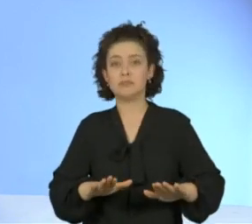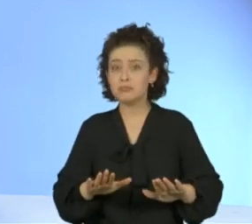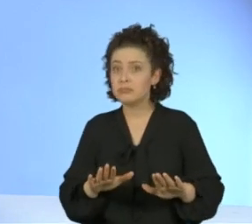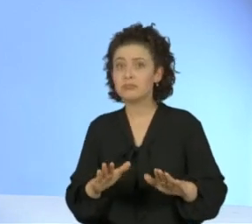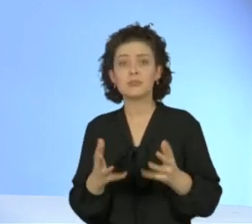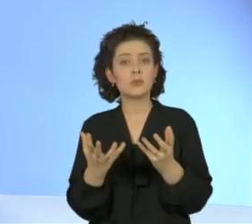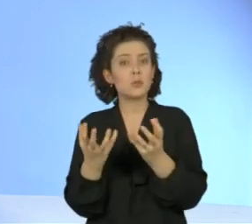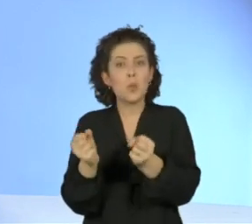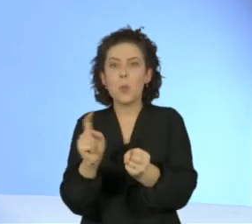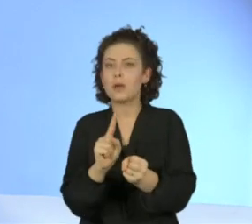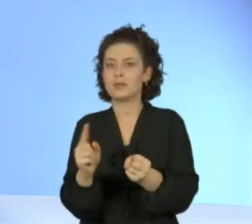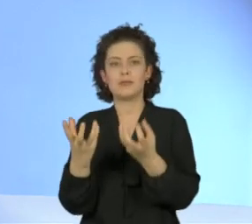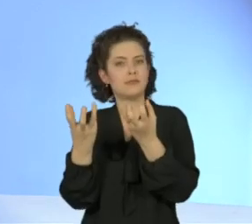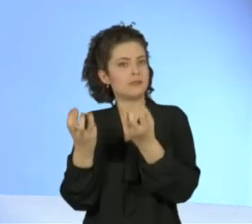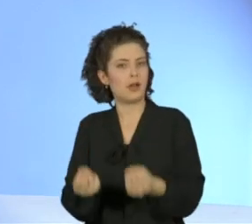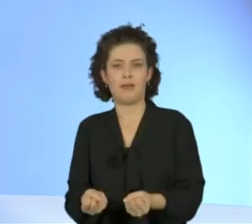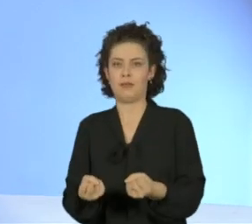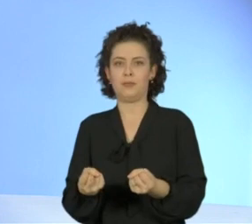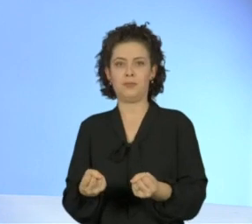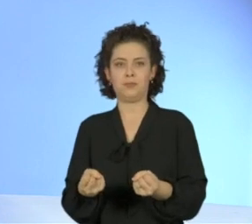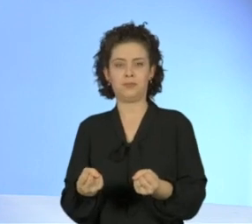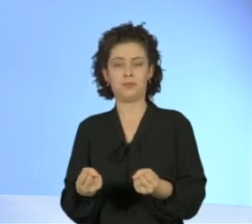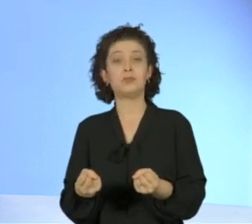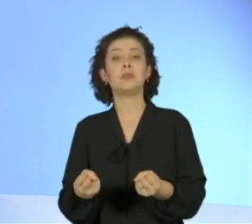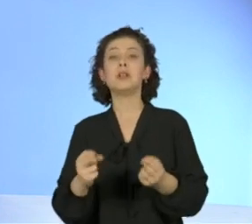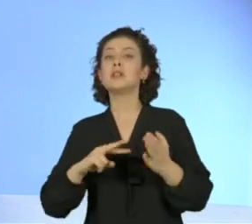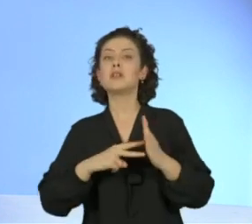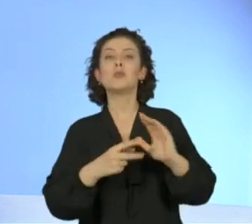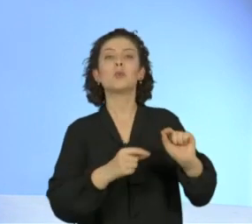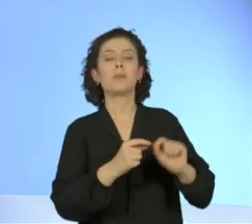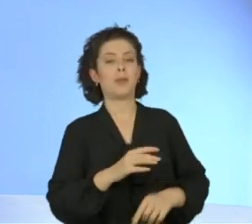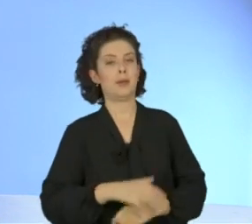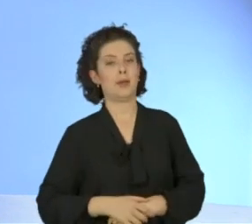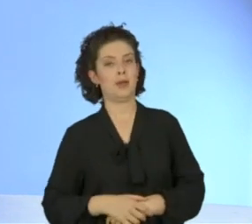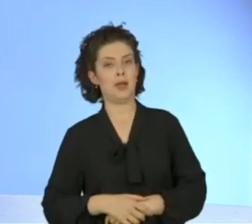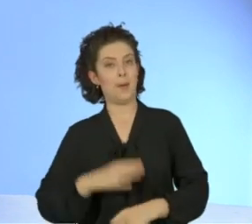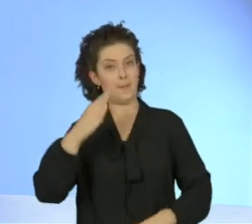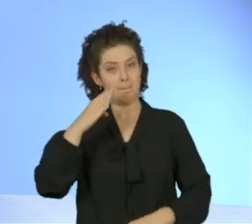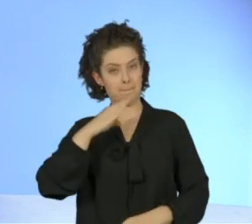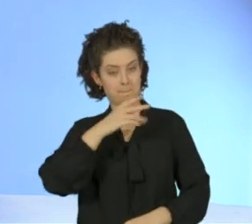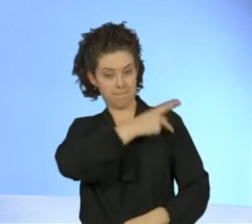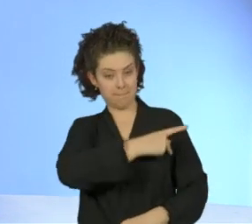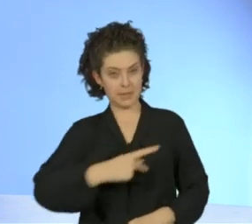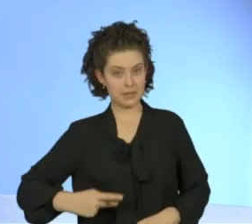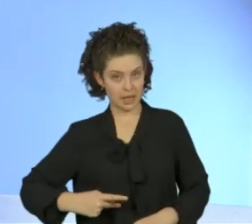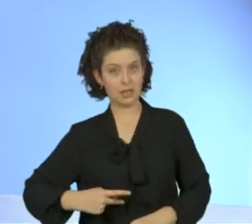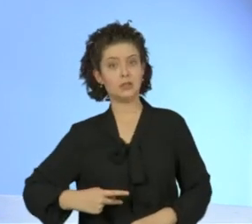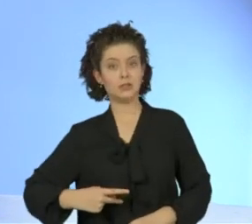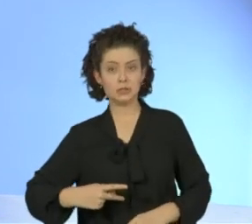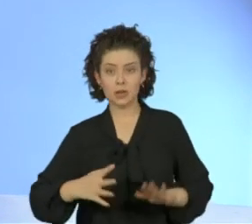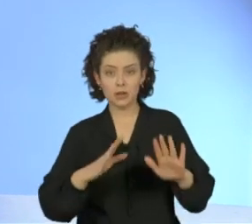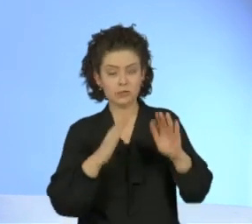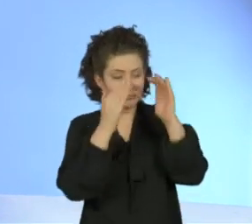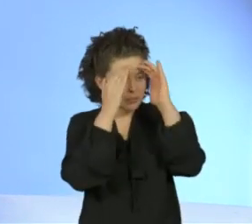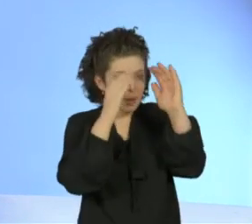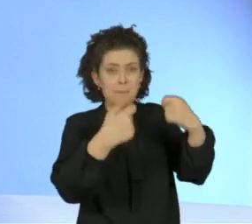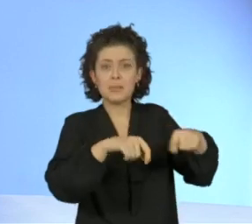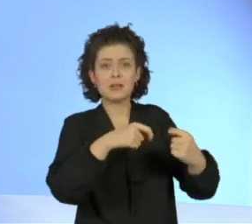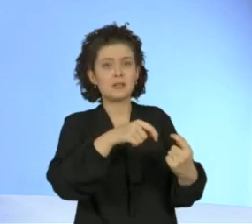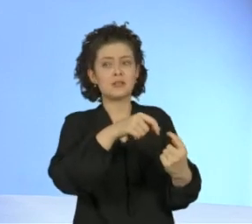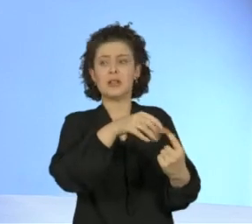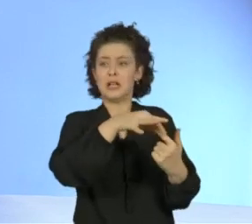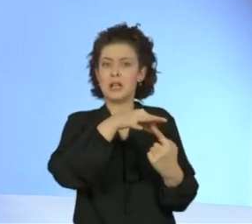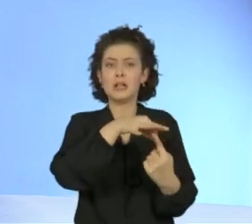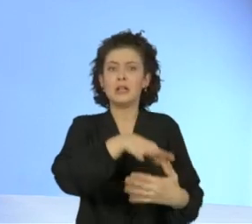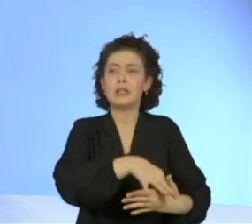aceitar é dizer que um presidente da República, com todo o respeito, deveria estar liderando esse